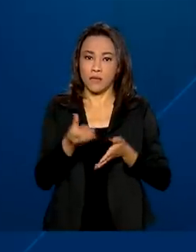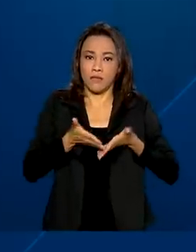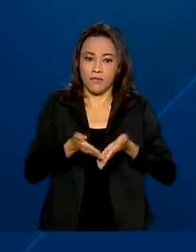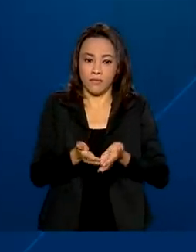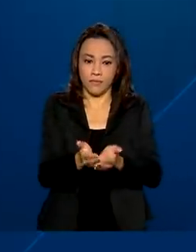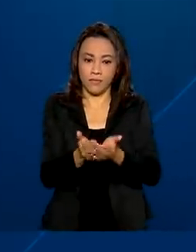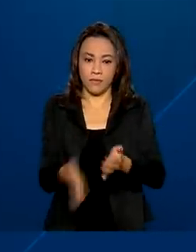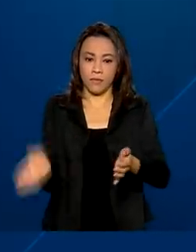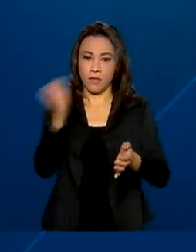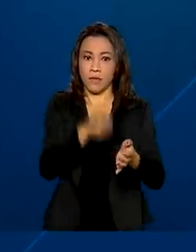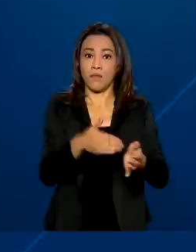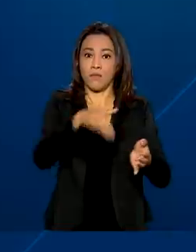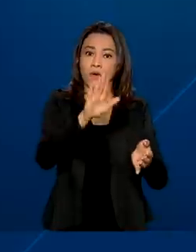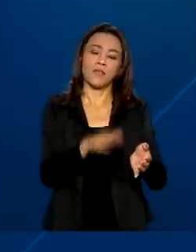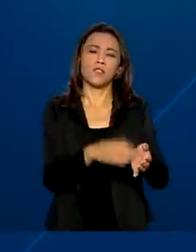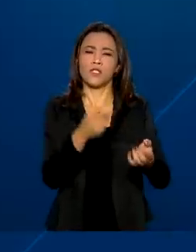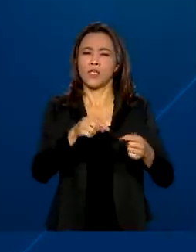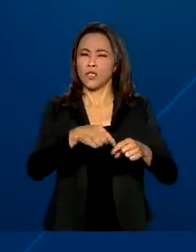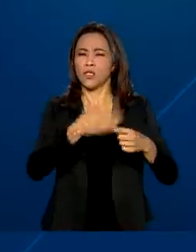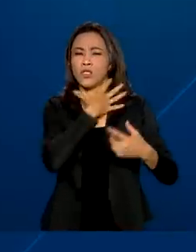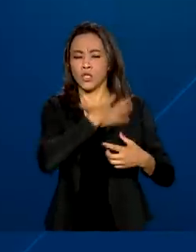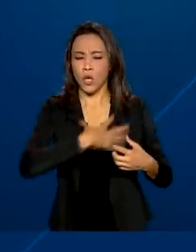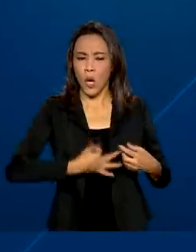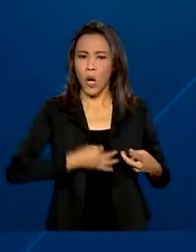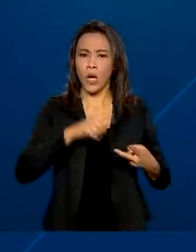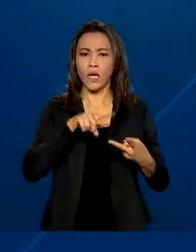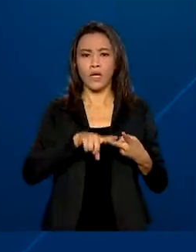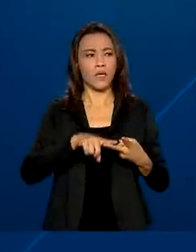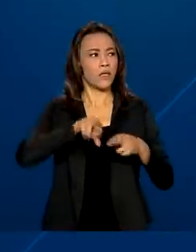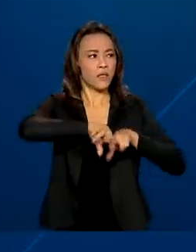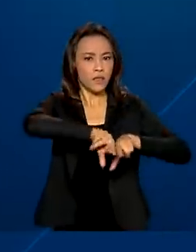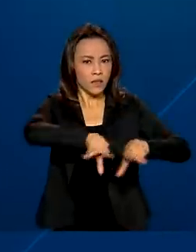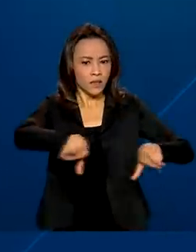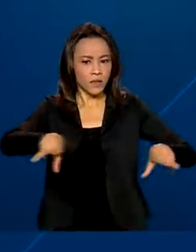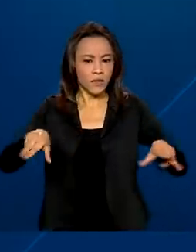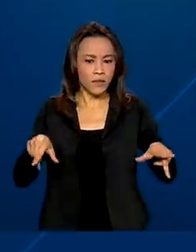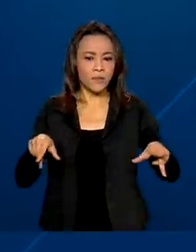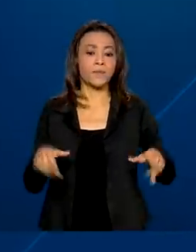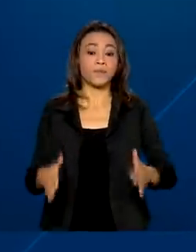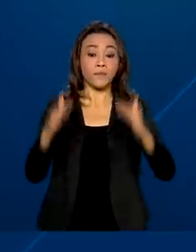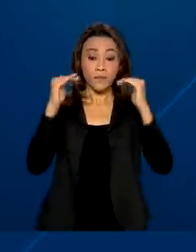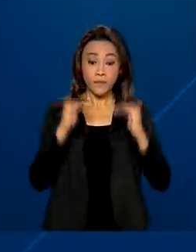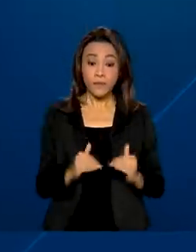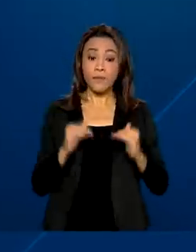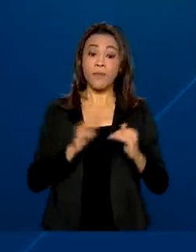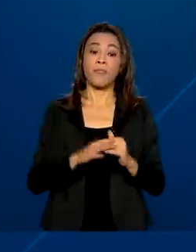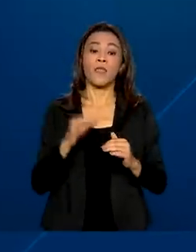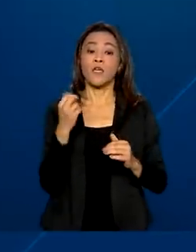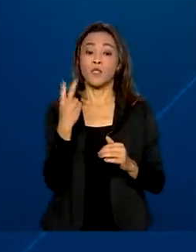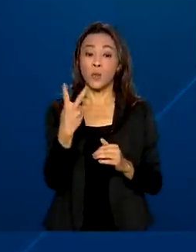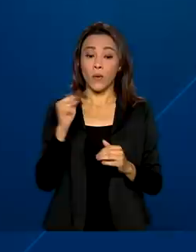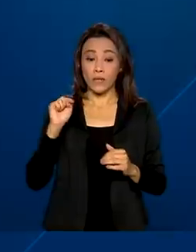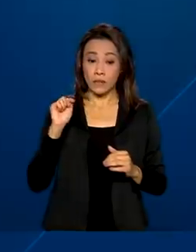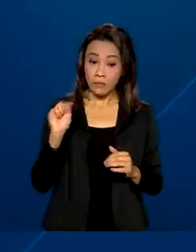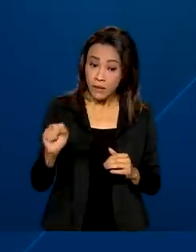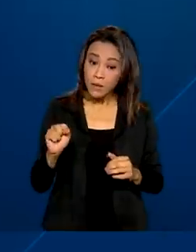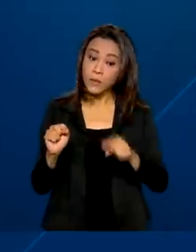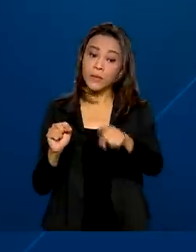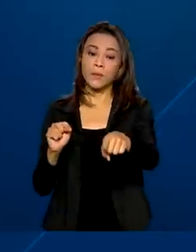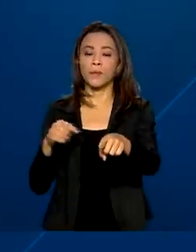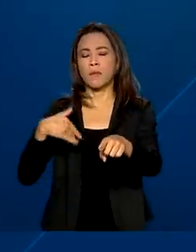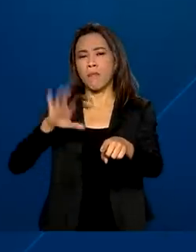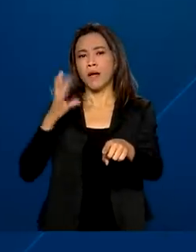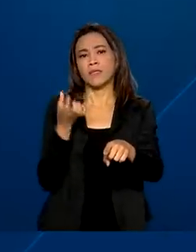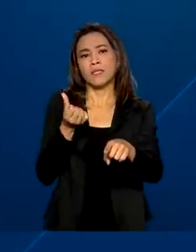.200 veículos, joias e outros bens de traficantes. Em cerca de 2 mil operações, mais de